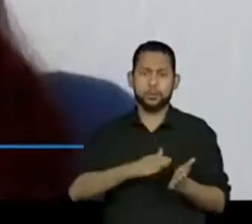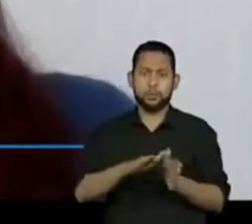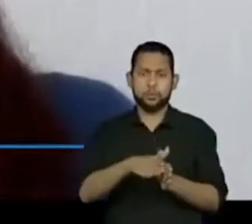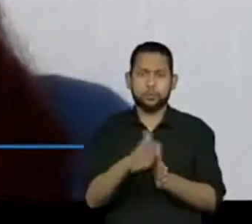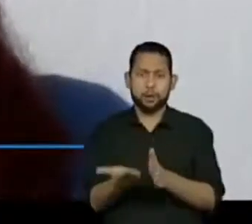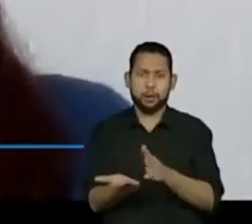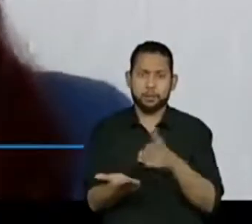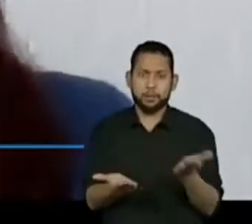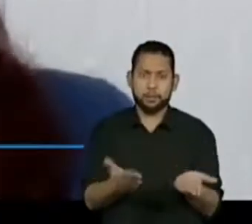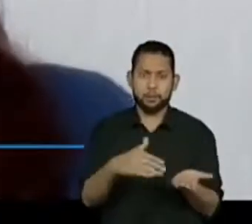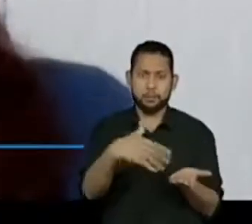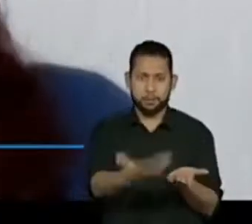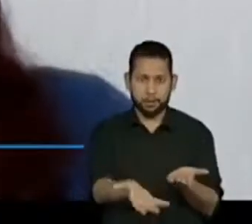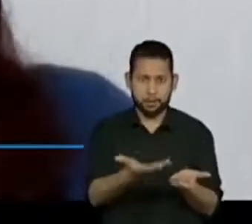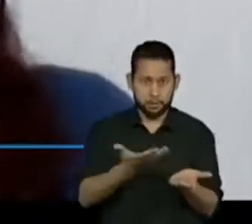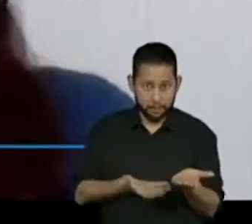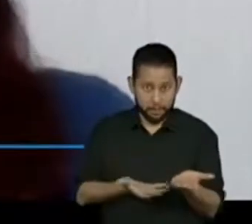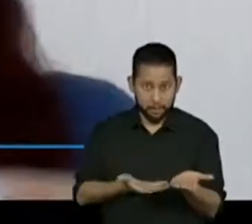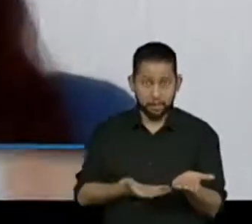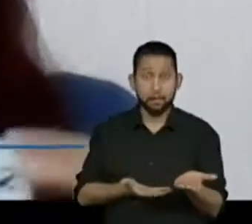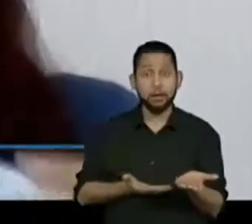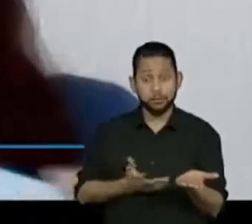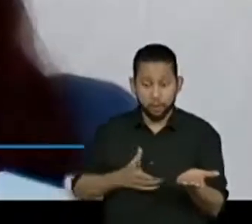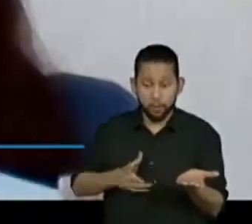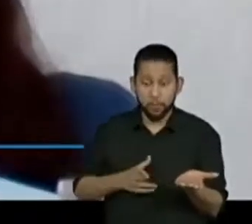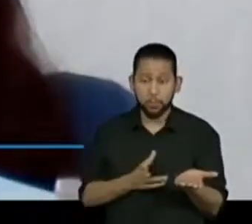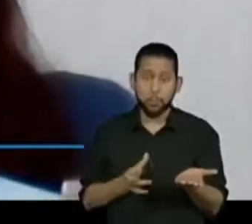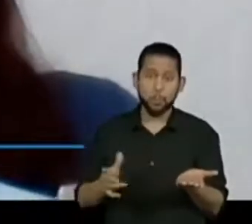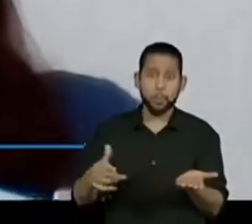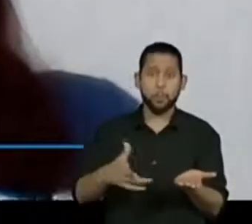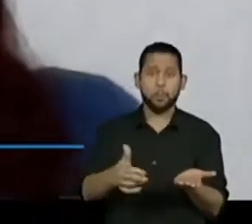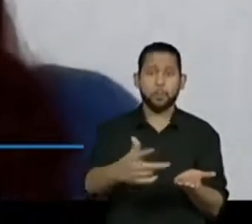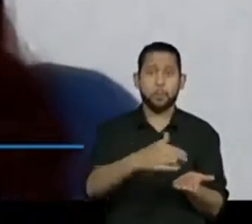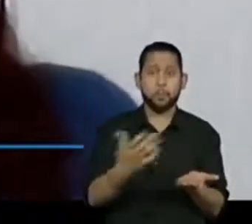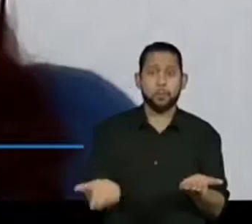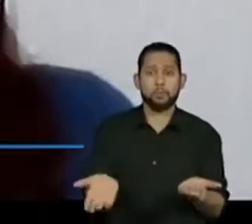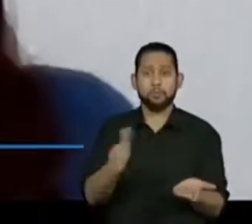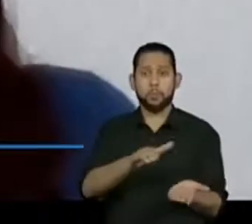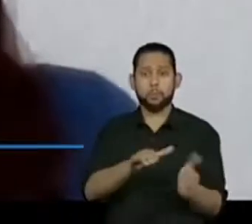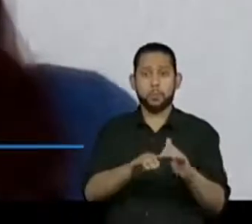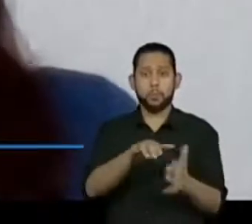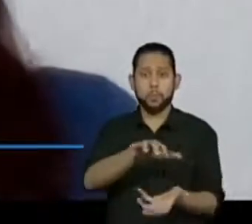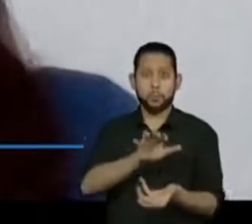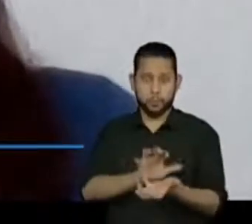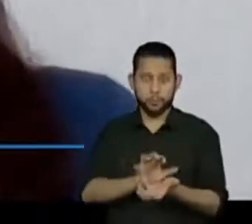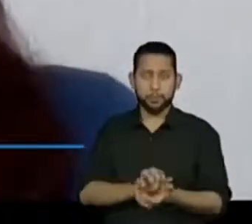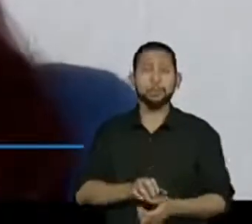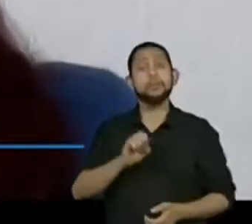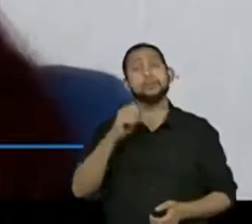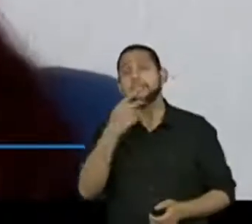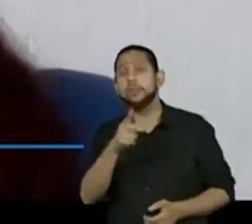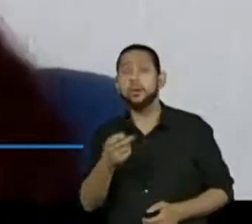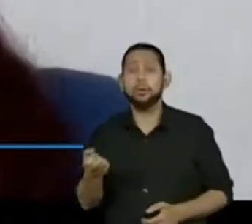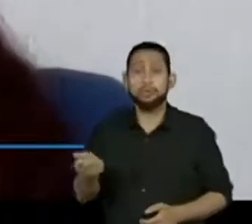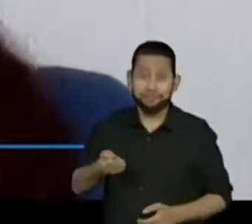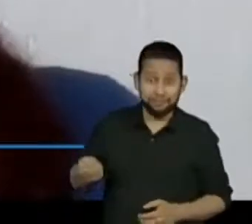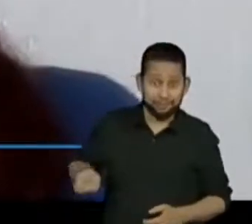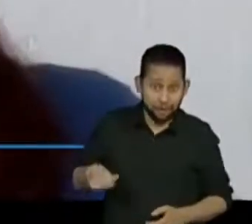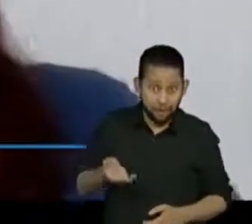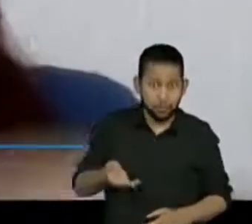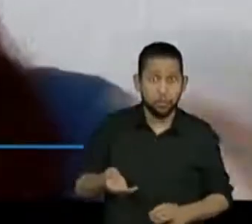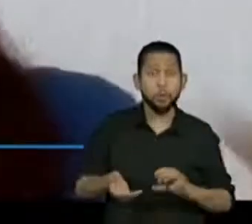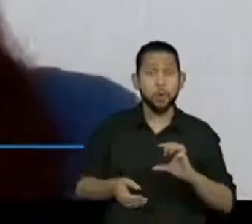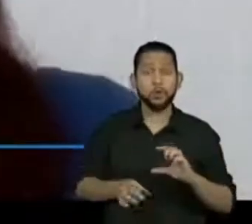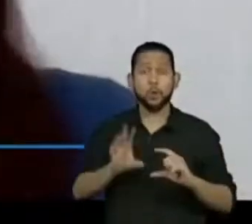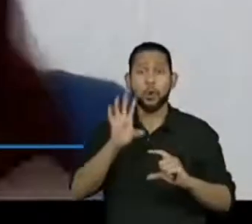vocês e copiar. Ou você pode pegar um dado que você já tenha e colar etiquetas. Você pode fazer